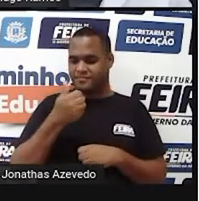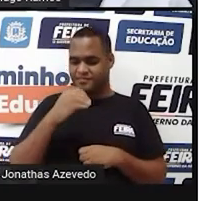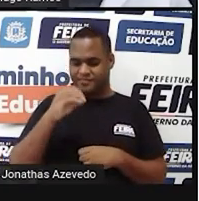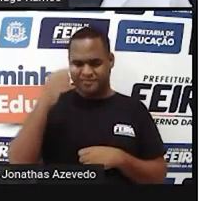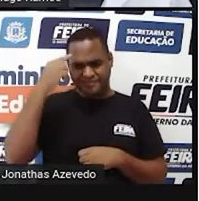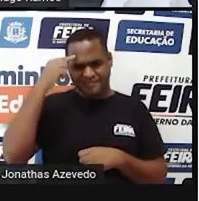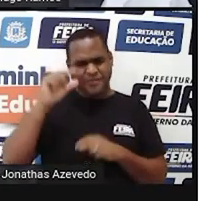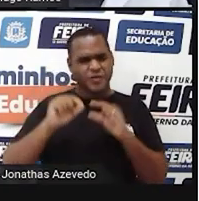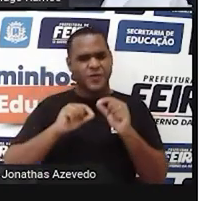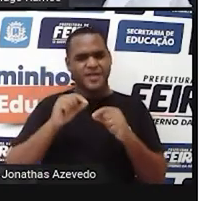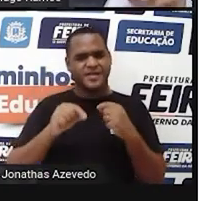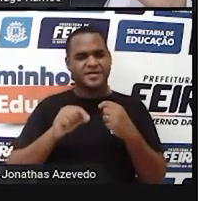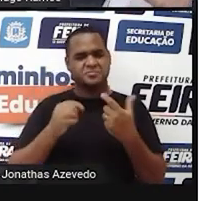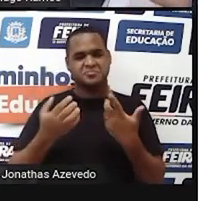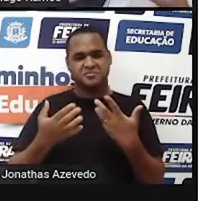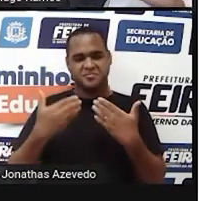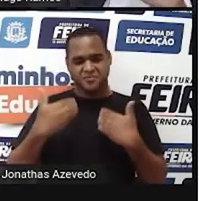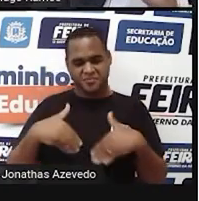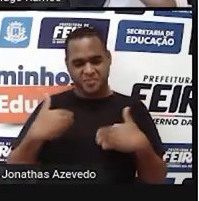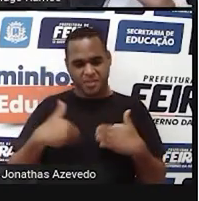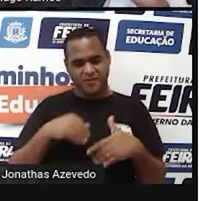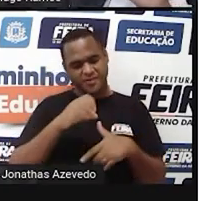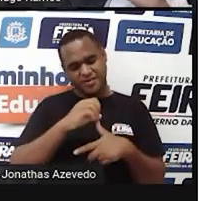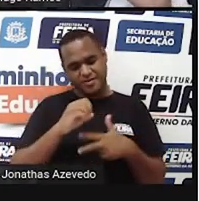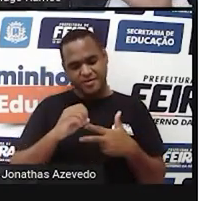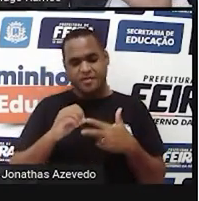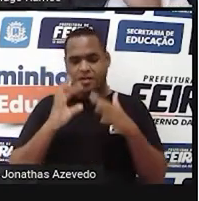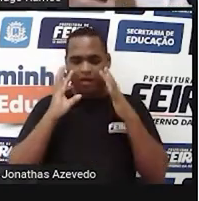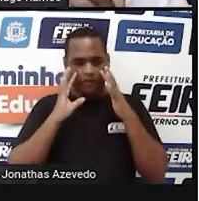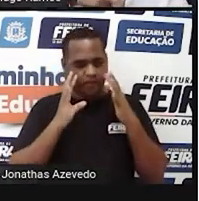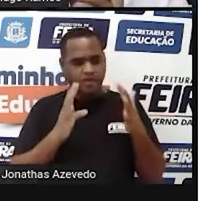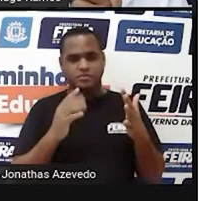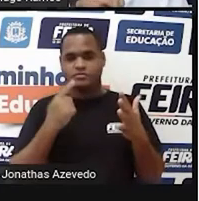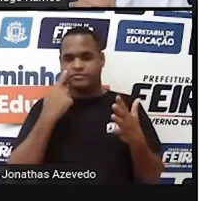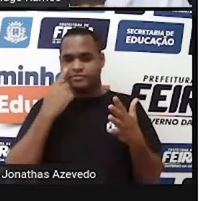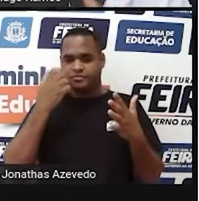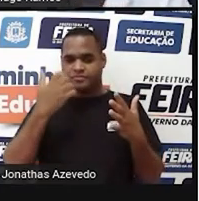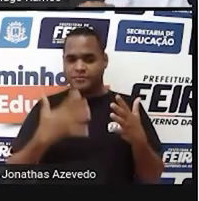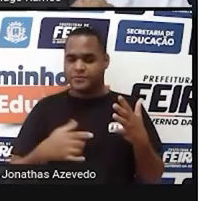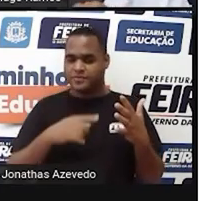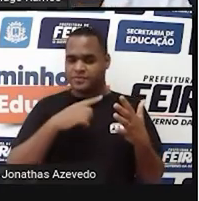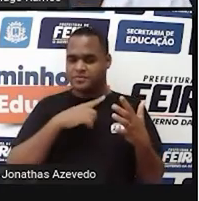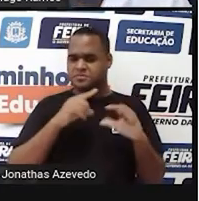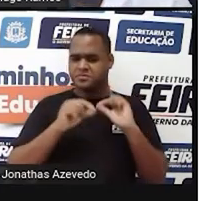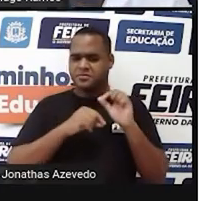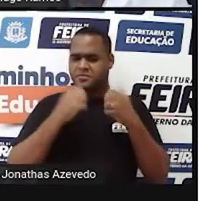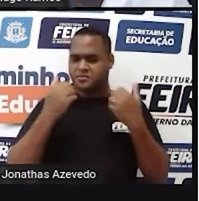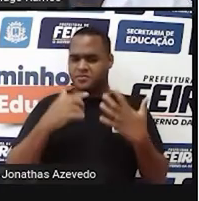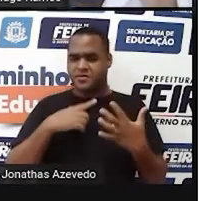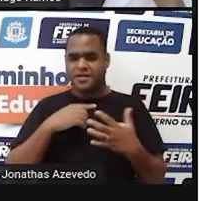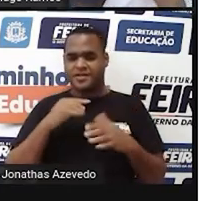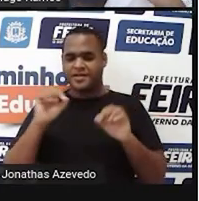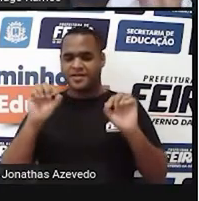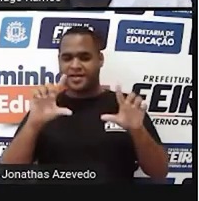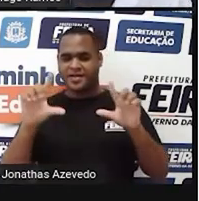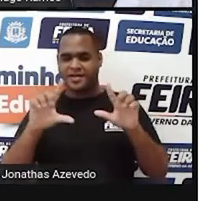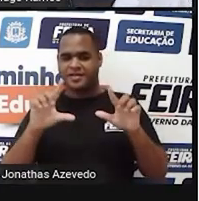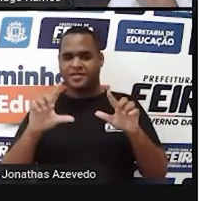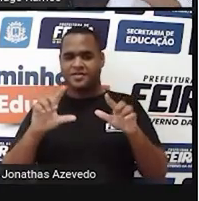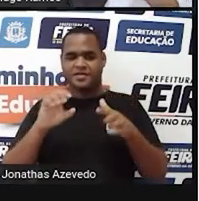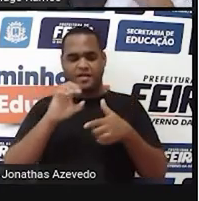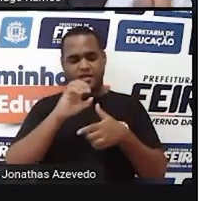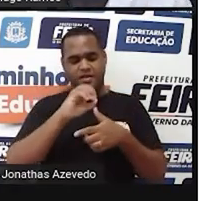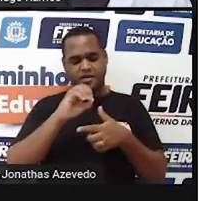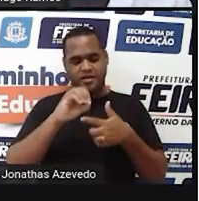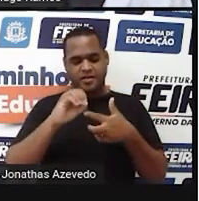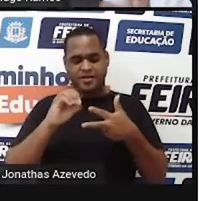Essa prova do ENEM é essa que você ouve, que você vê aí, falar muito na televisão. Isso significa Exame